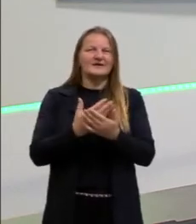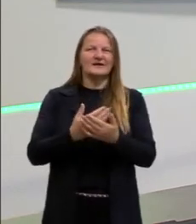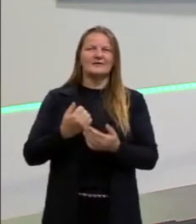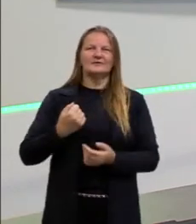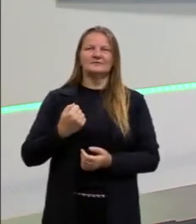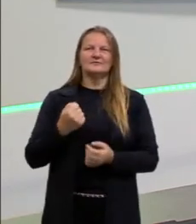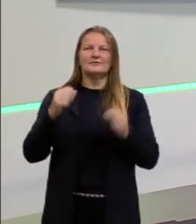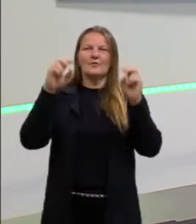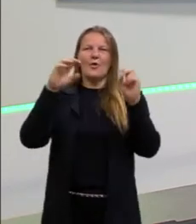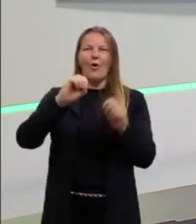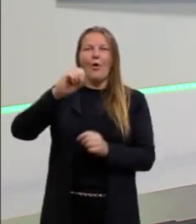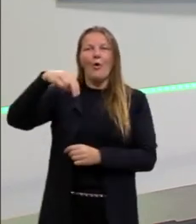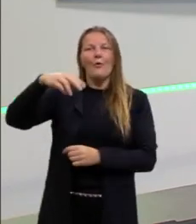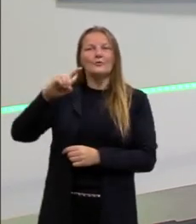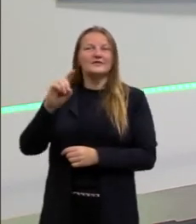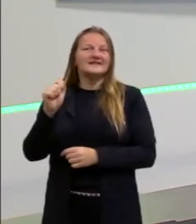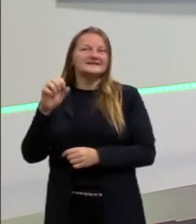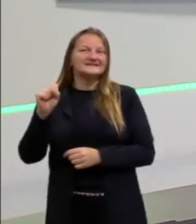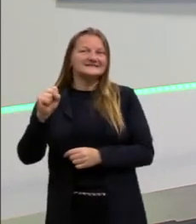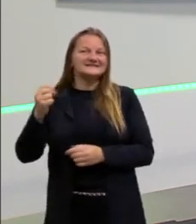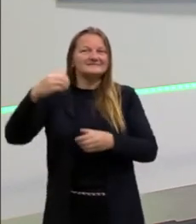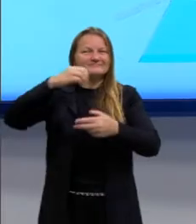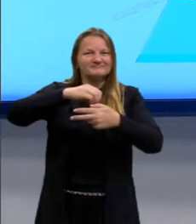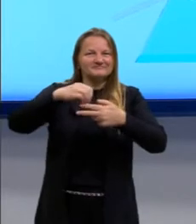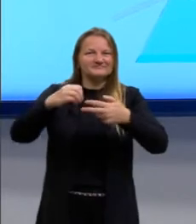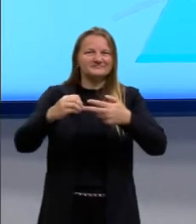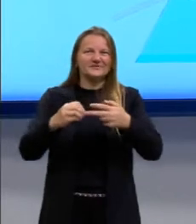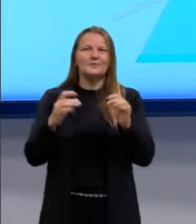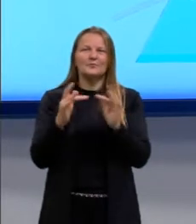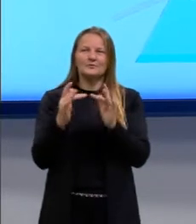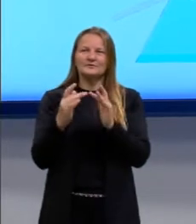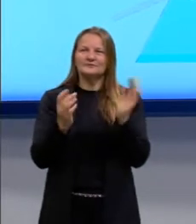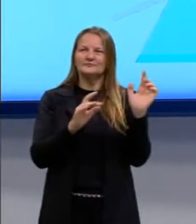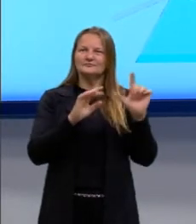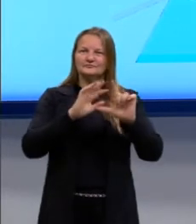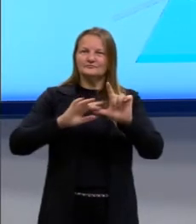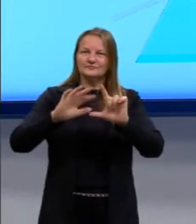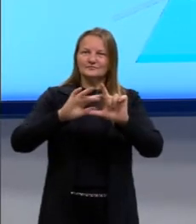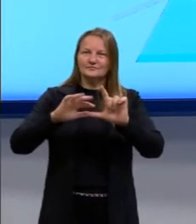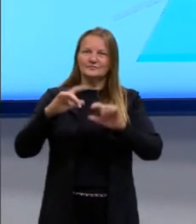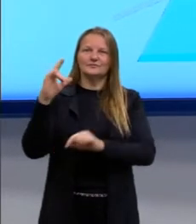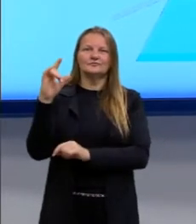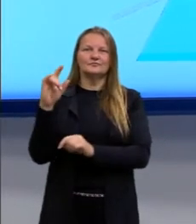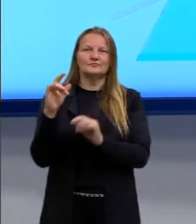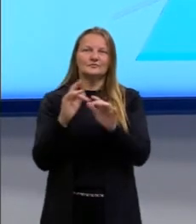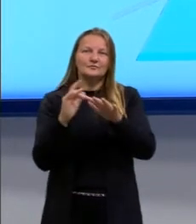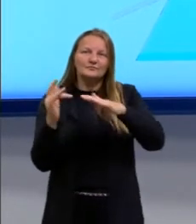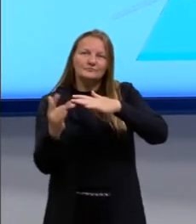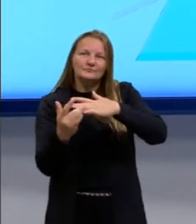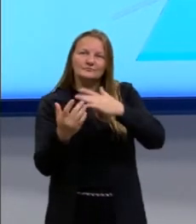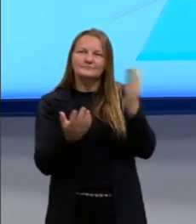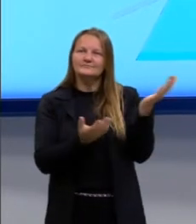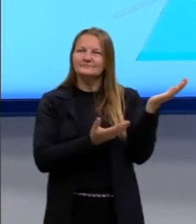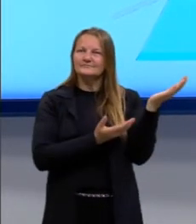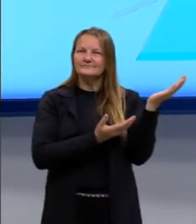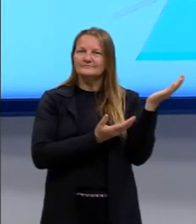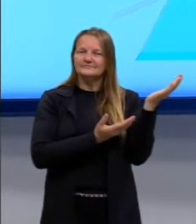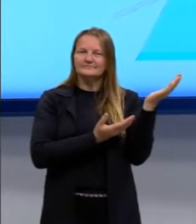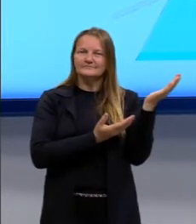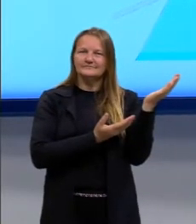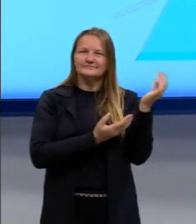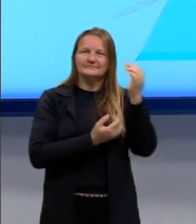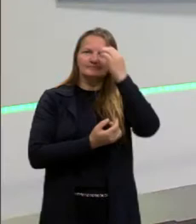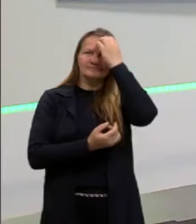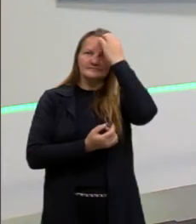é intitulada Ondas no ENEM. Lembrando que vocês podem então entrar em contato comigo pelas minhas redes, se tiverem alguma dúvida.